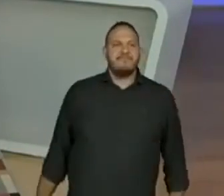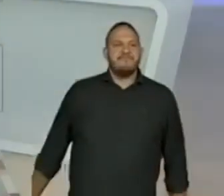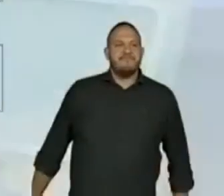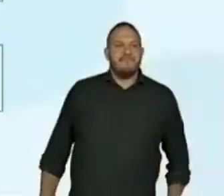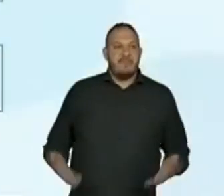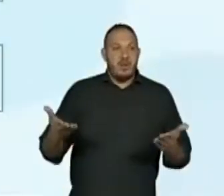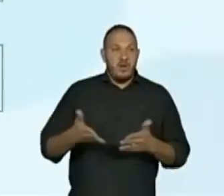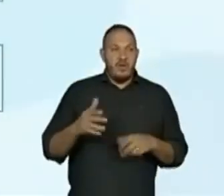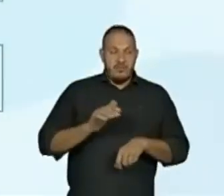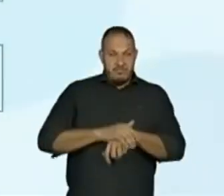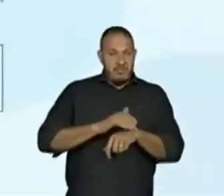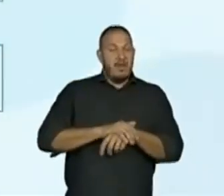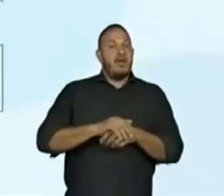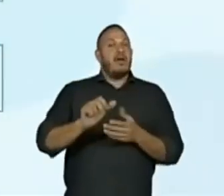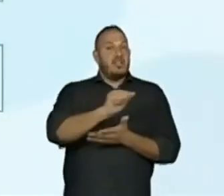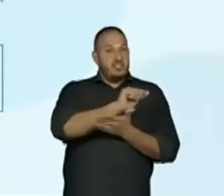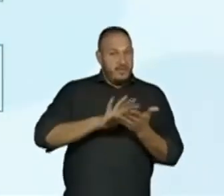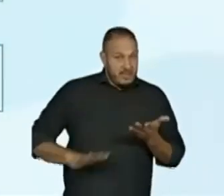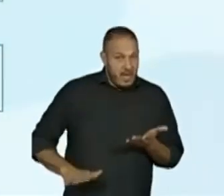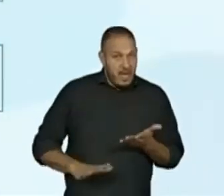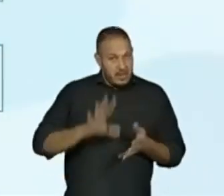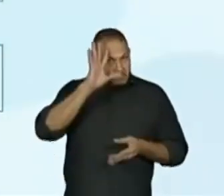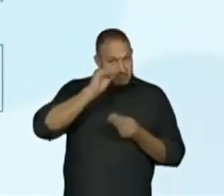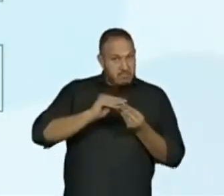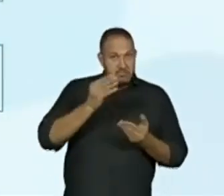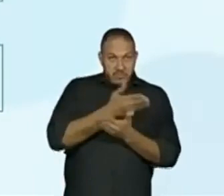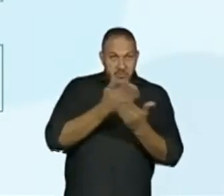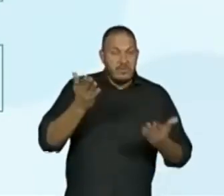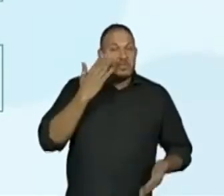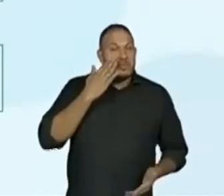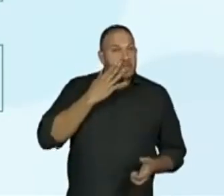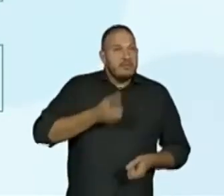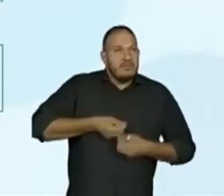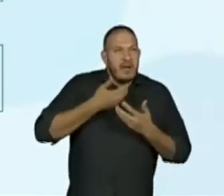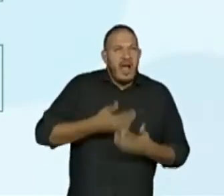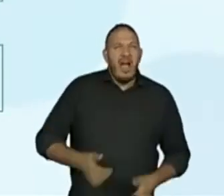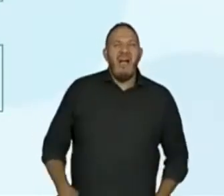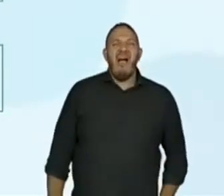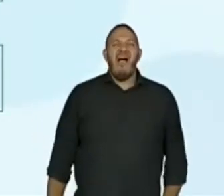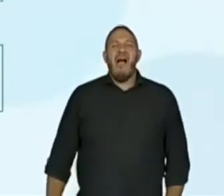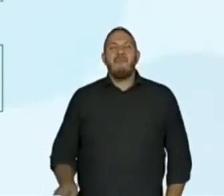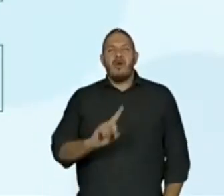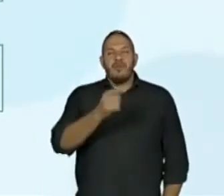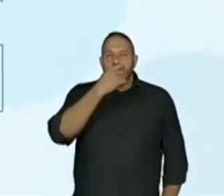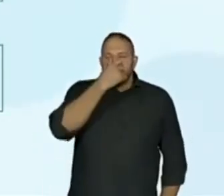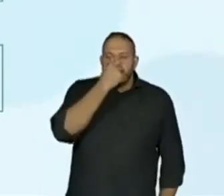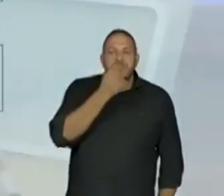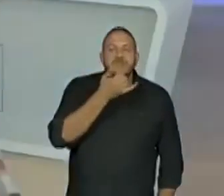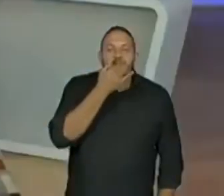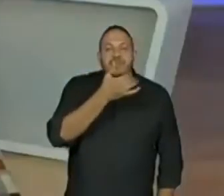Atividades. Agora com base no poema que nós lemos. Ah, gente, eu não falei do autor, né?